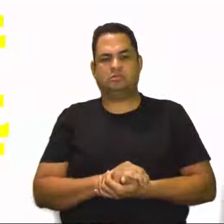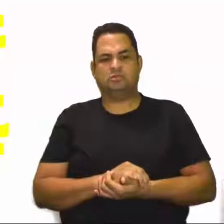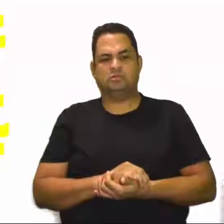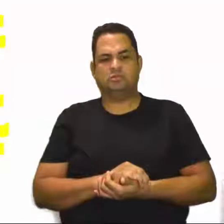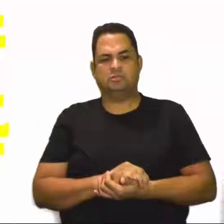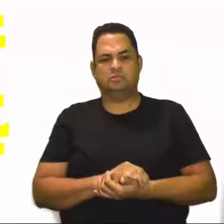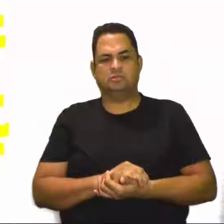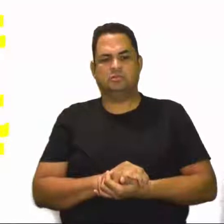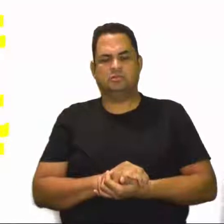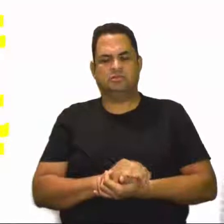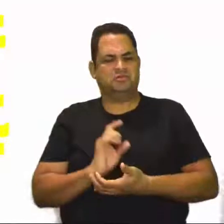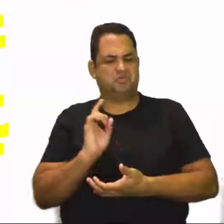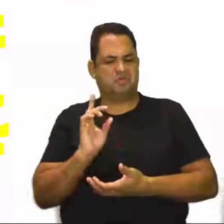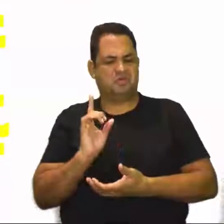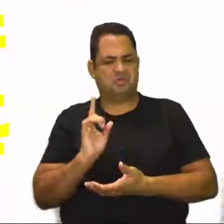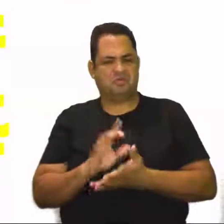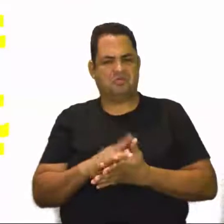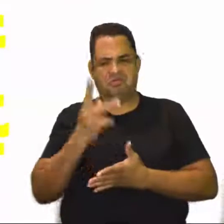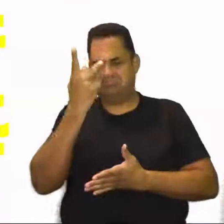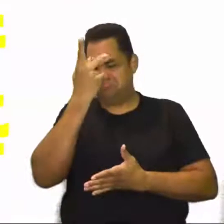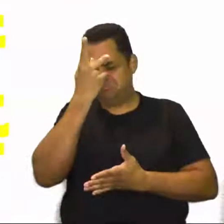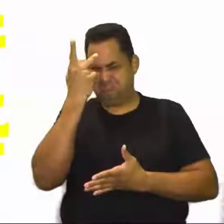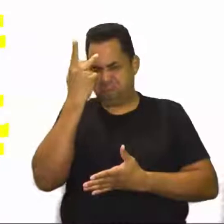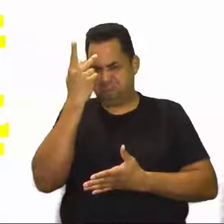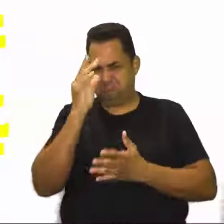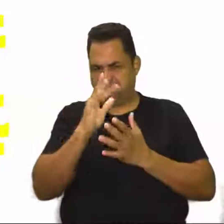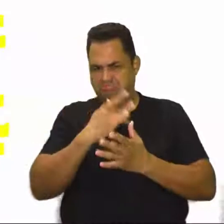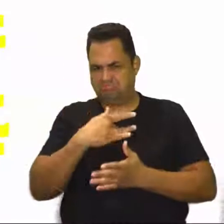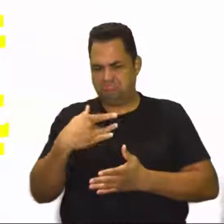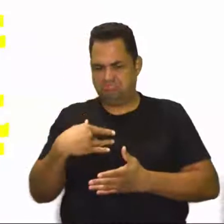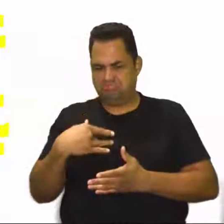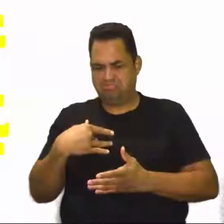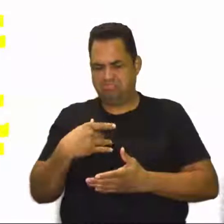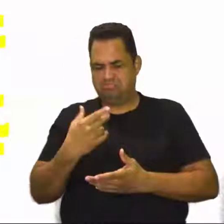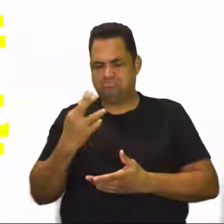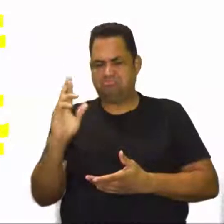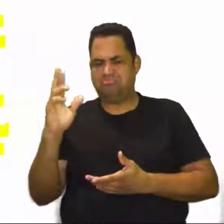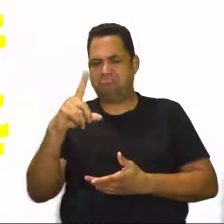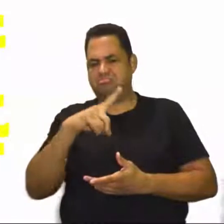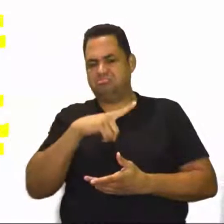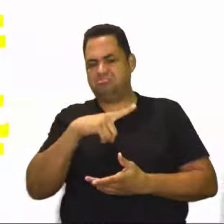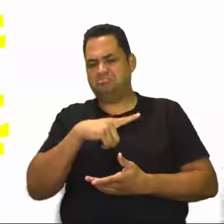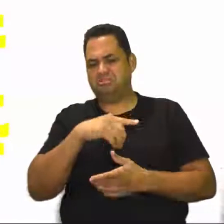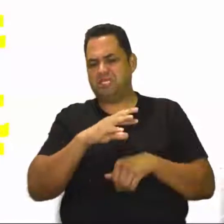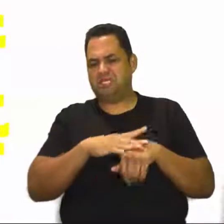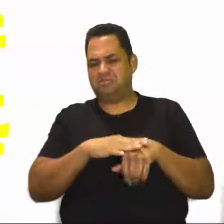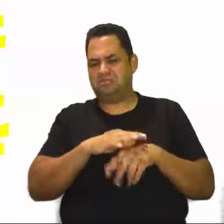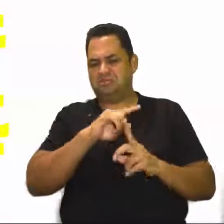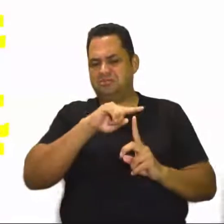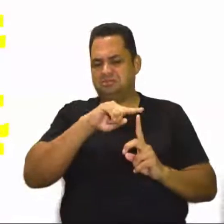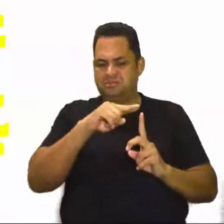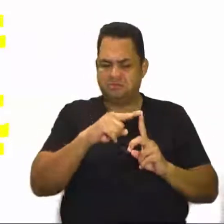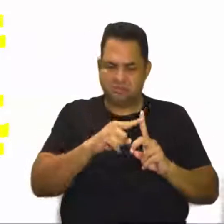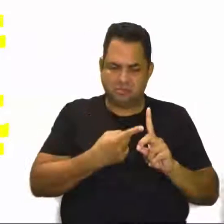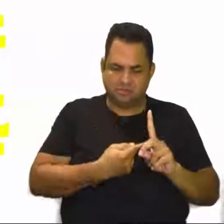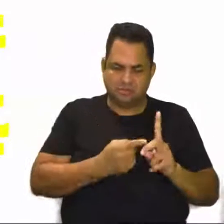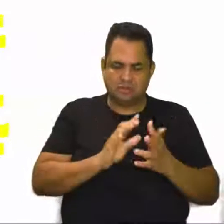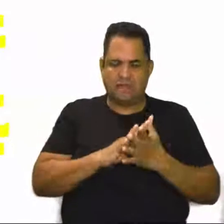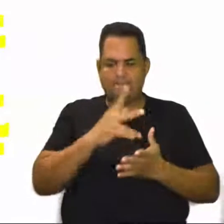Somente indivíduos saudáveis. Será? Quem tem doença, quem é gestante, a pessoa com